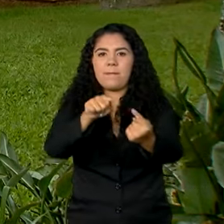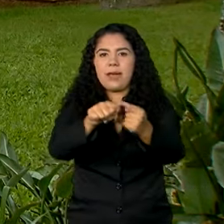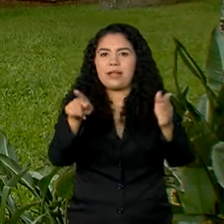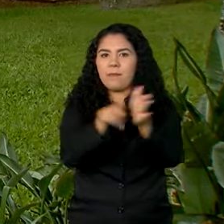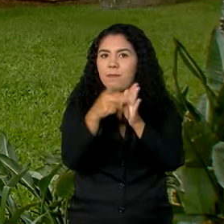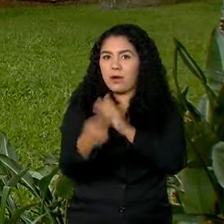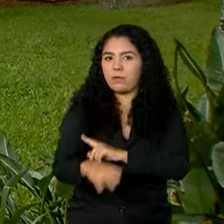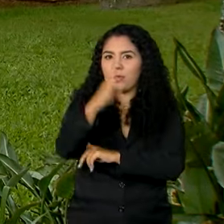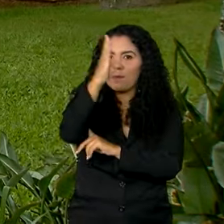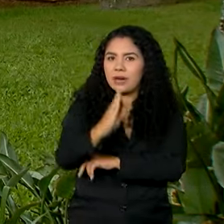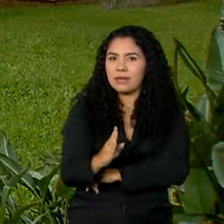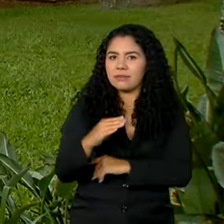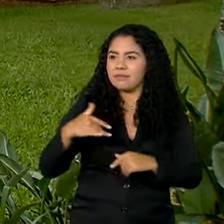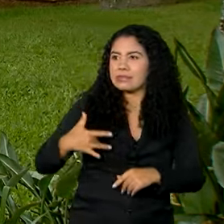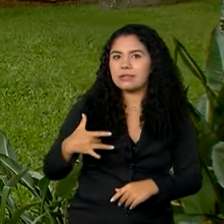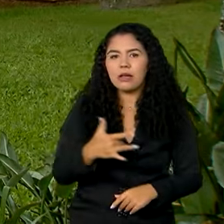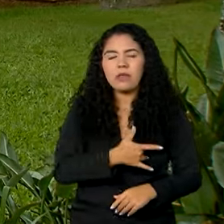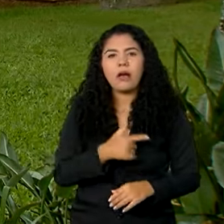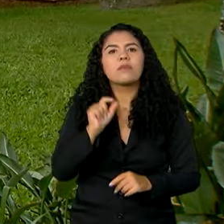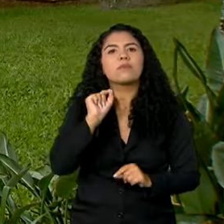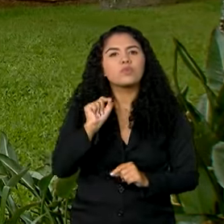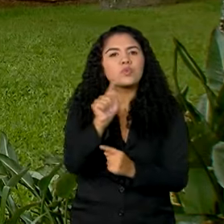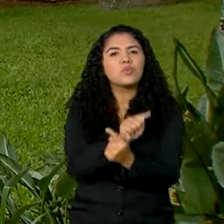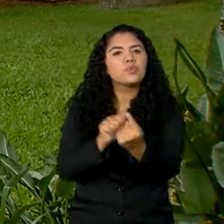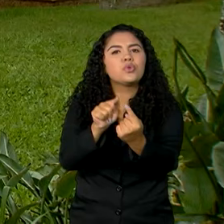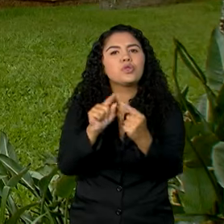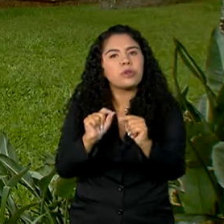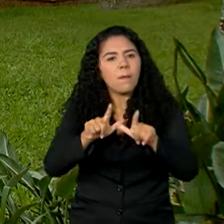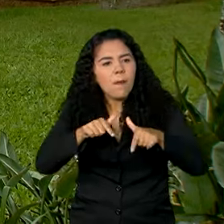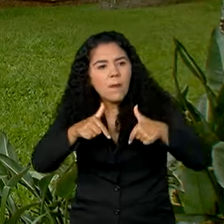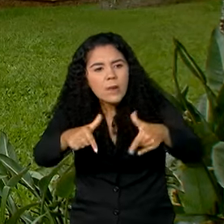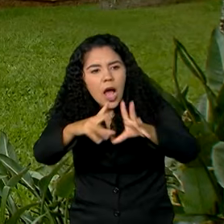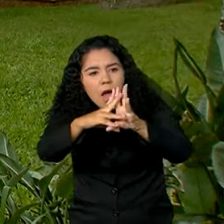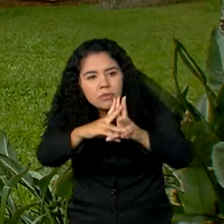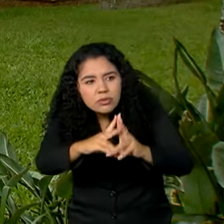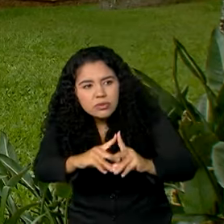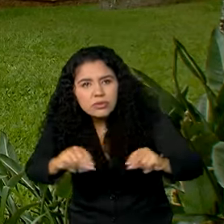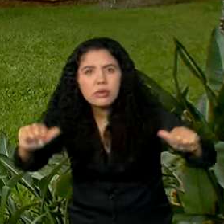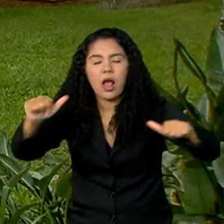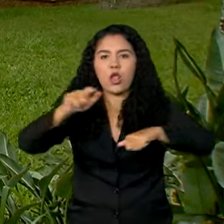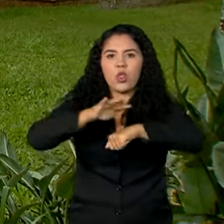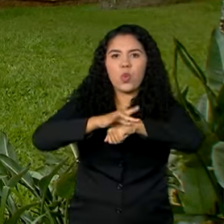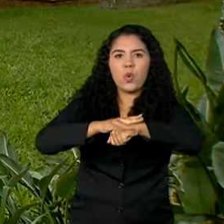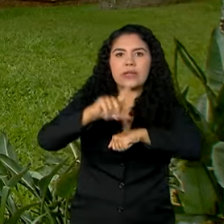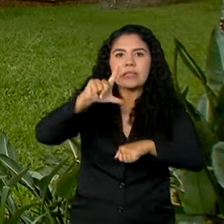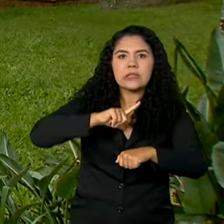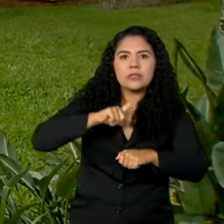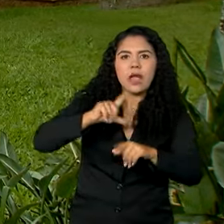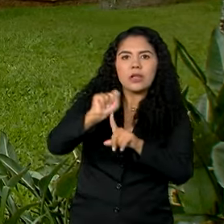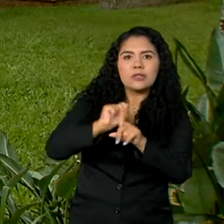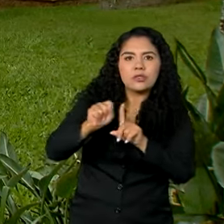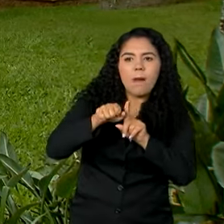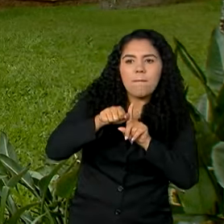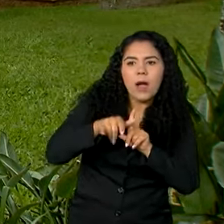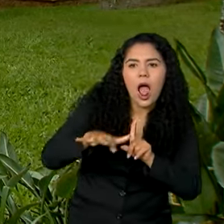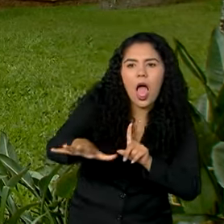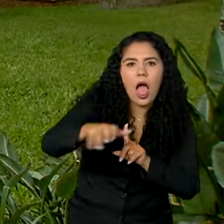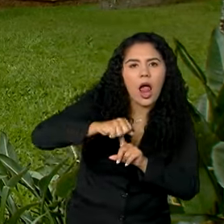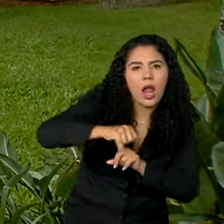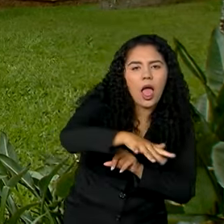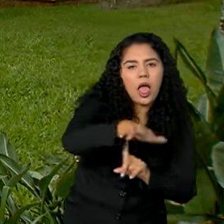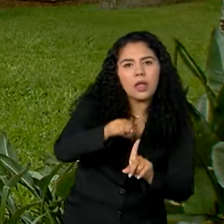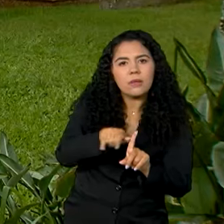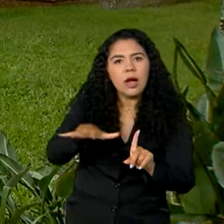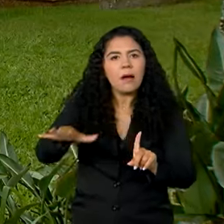Saudável, que prevê eliminar as doenças determinadas socialmente. Ou seja, aquelas doenças que afetam mais